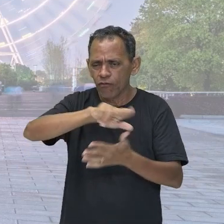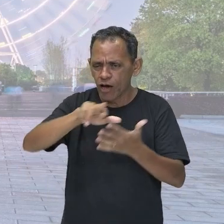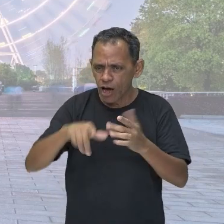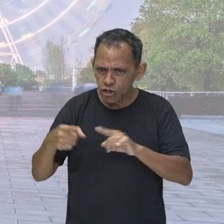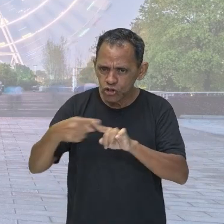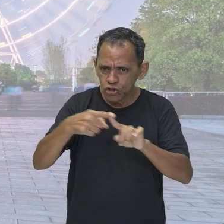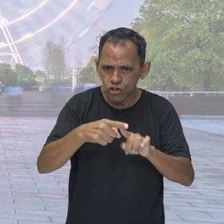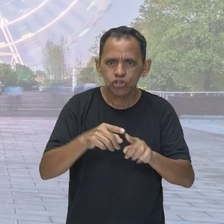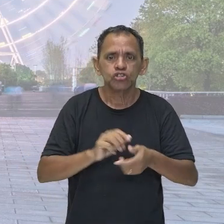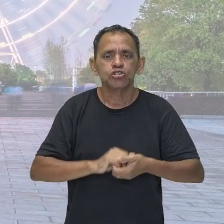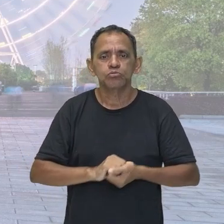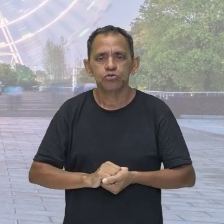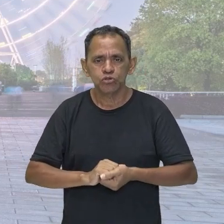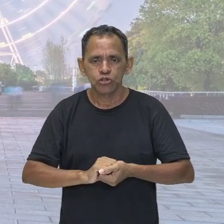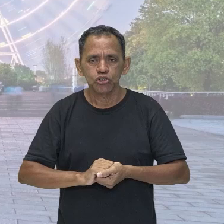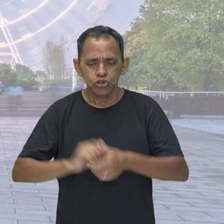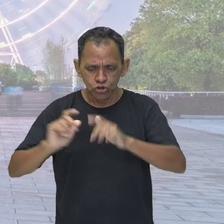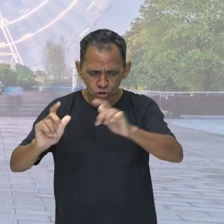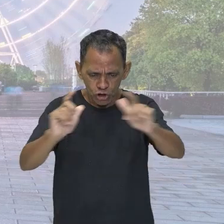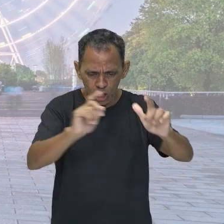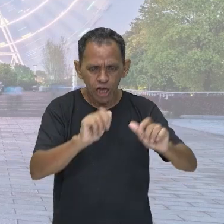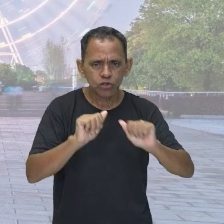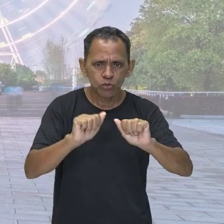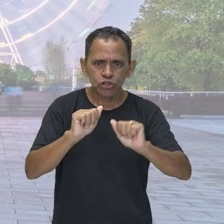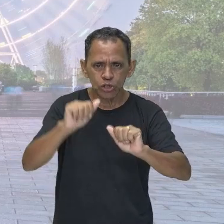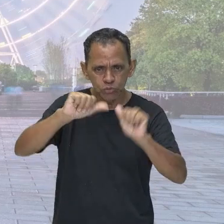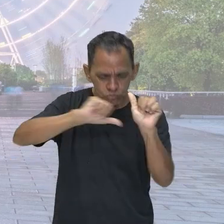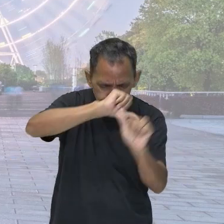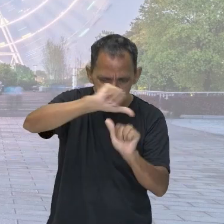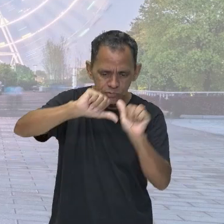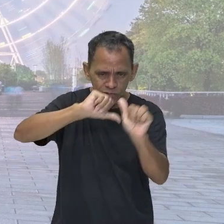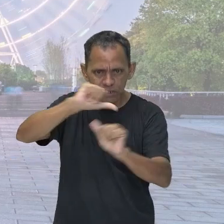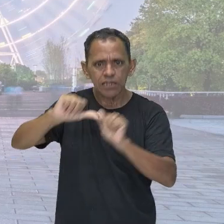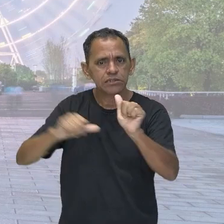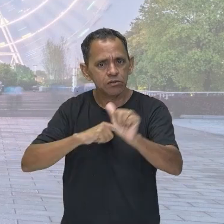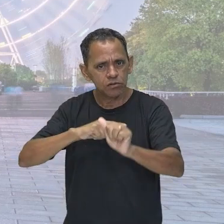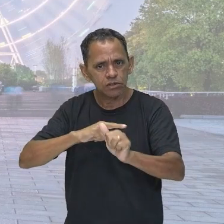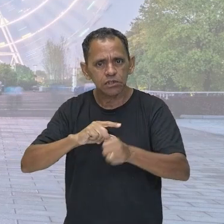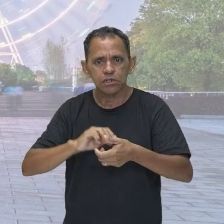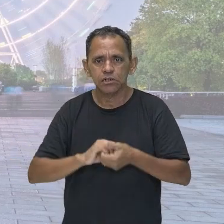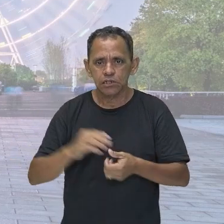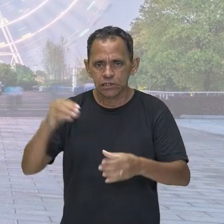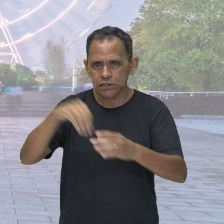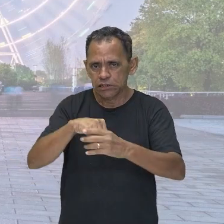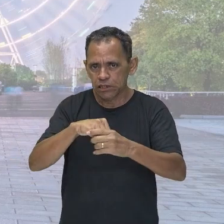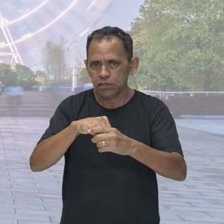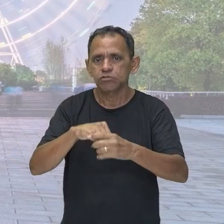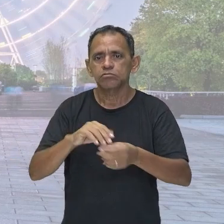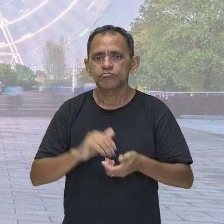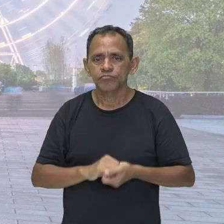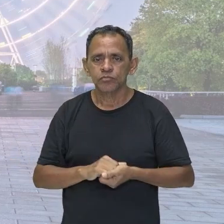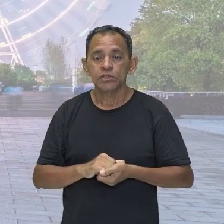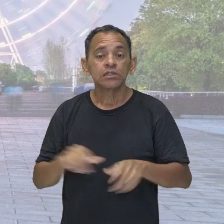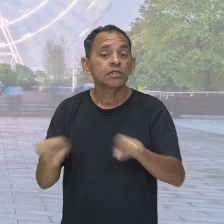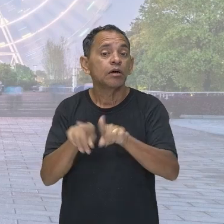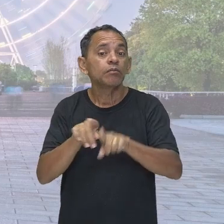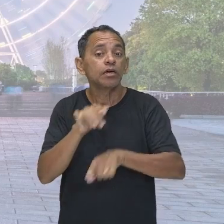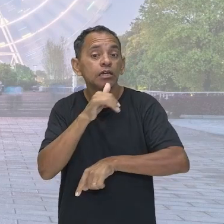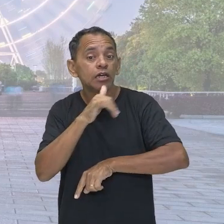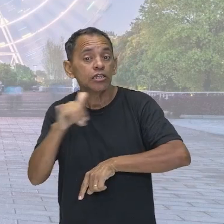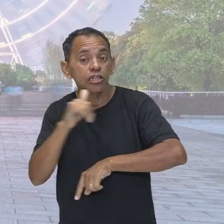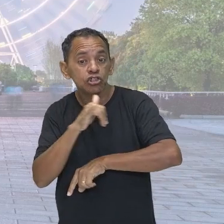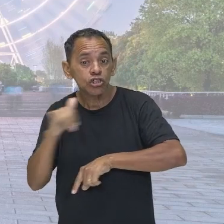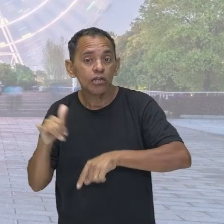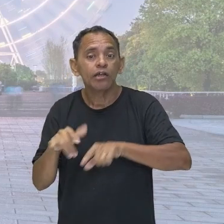transformar a energia solar em outro tipo de energia, como por exemplo, a energia elétrica, tá? Então, a